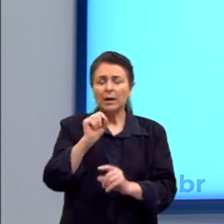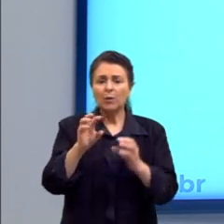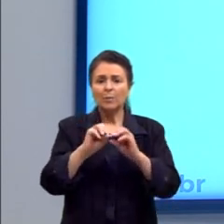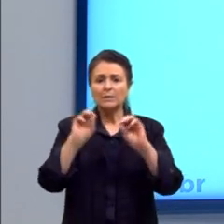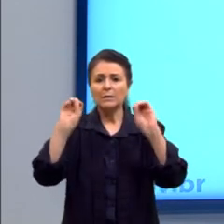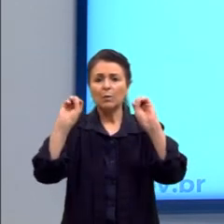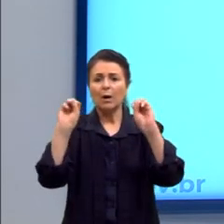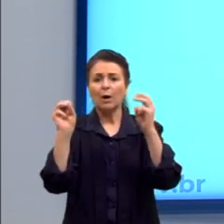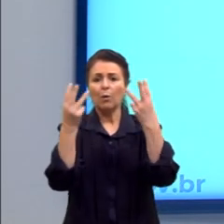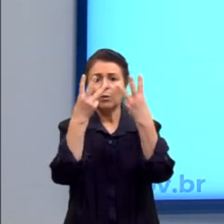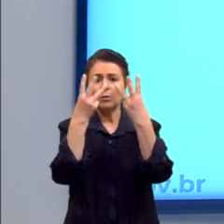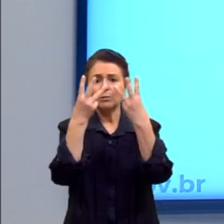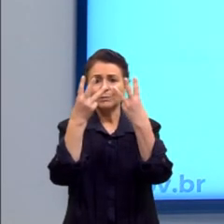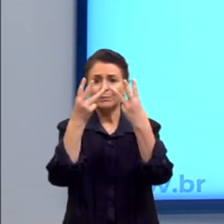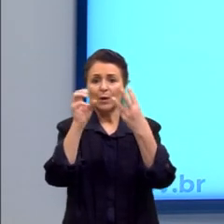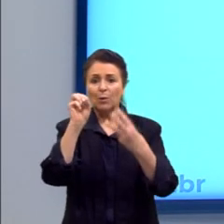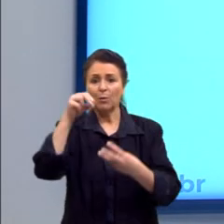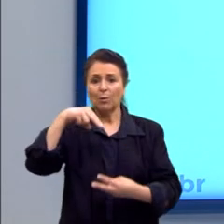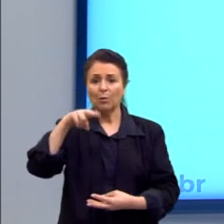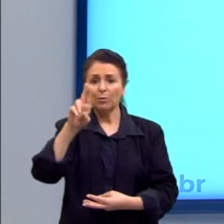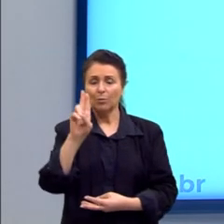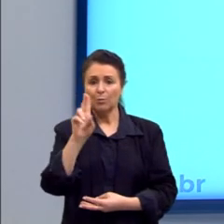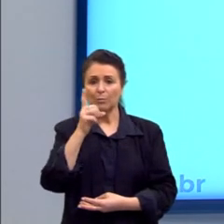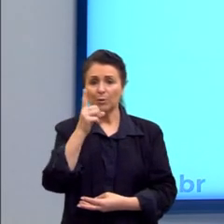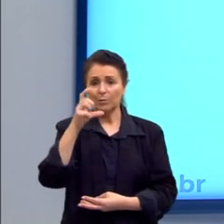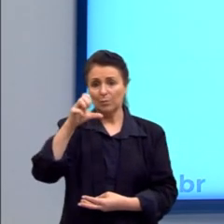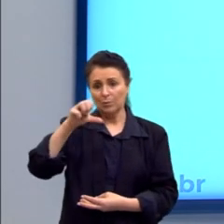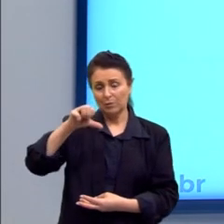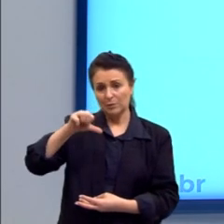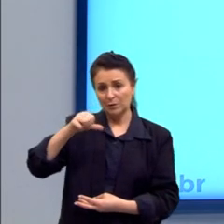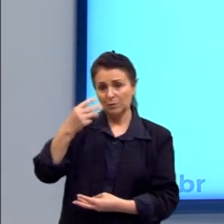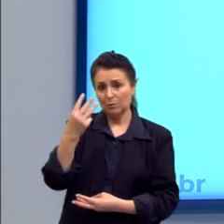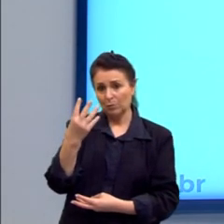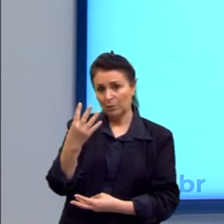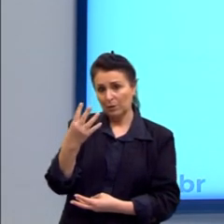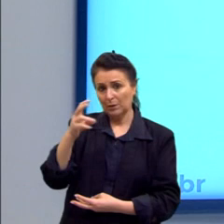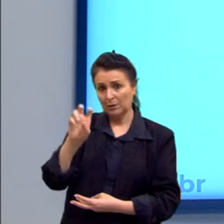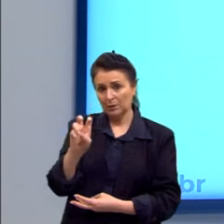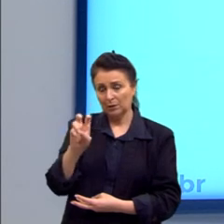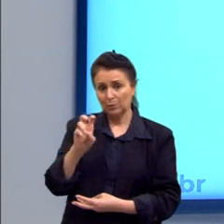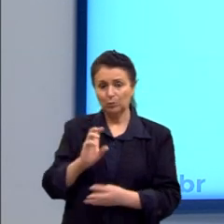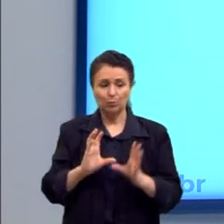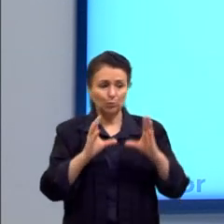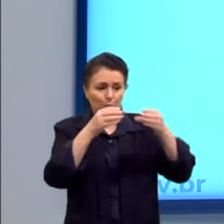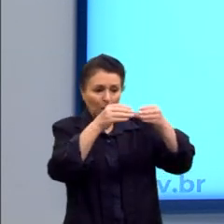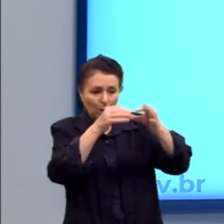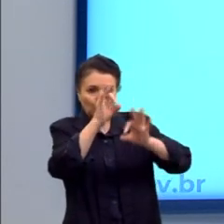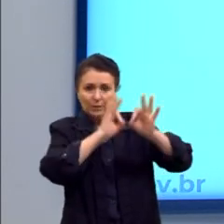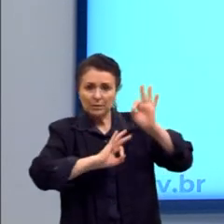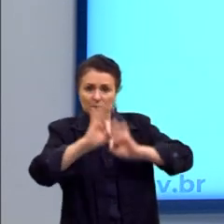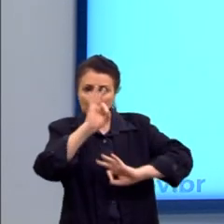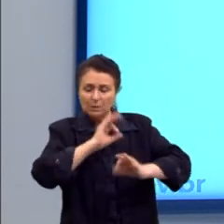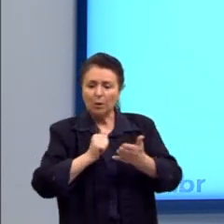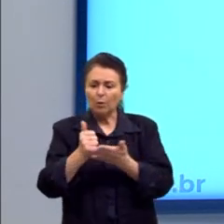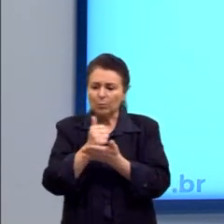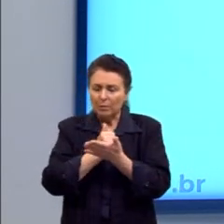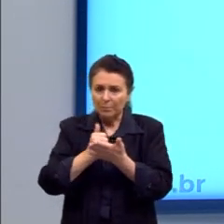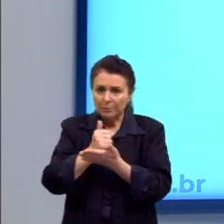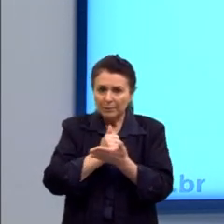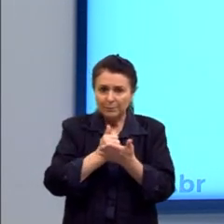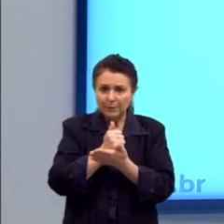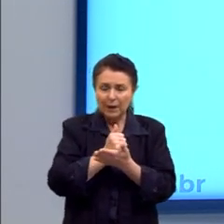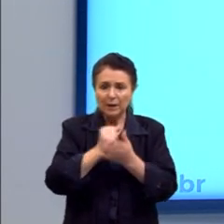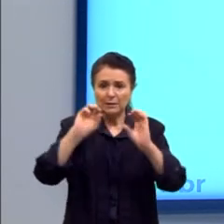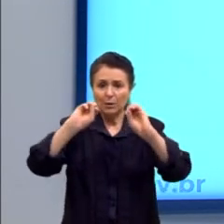ONU em 1945. A ONU, com todos os seus organismos, né? De paz, enfim, Tem